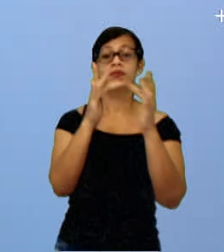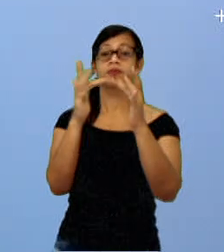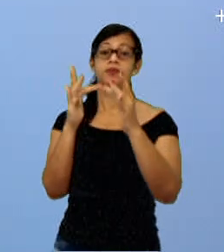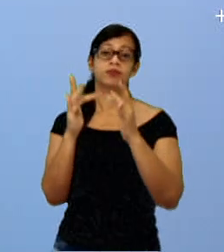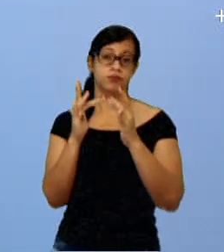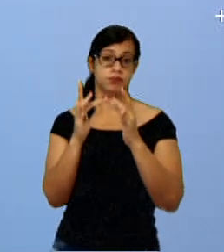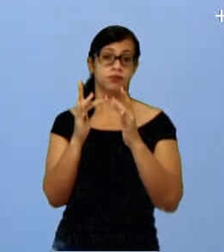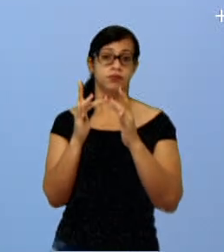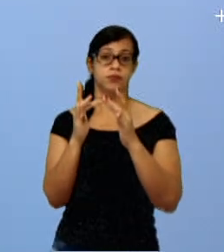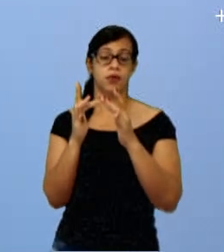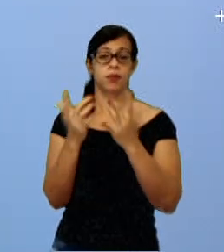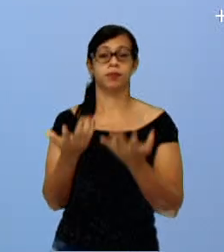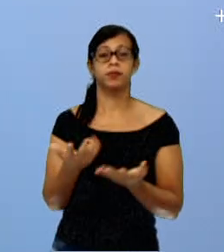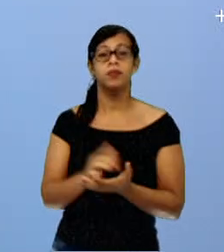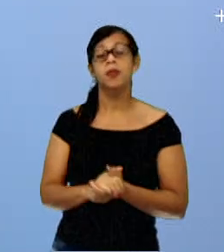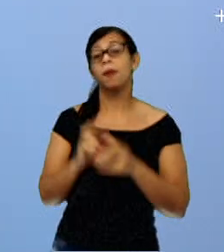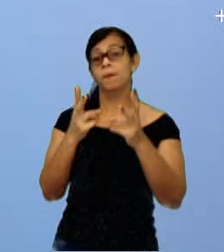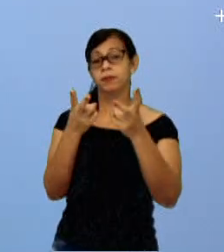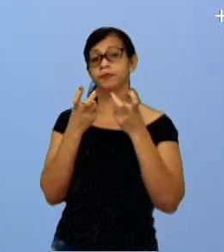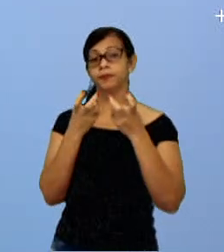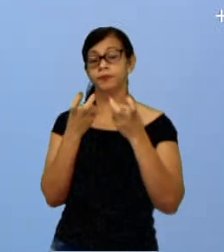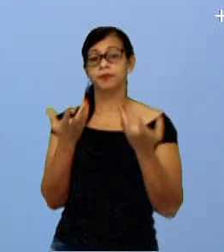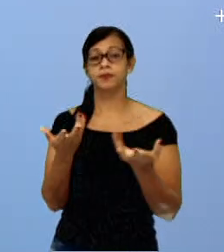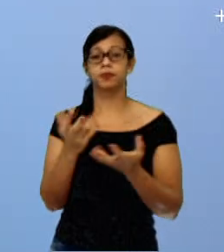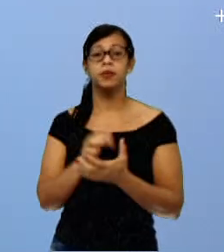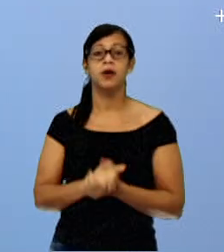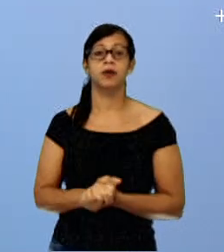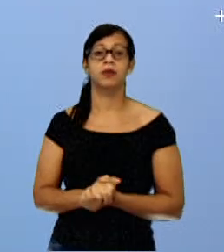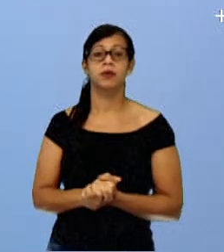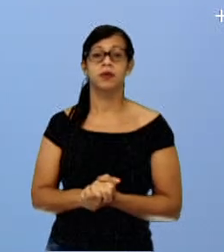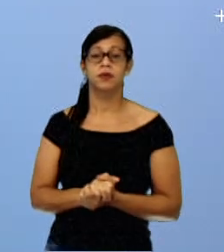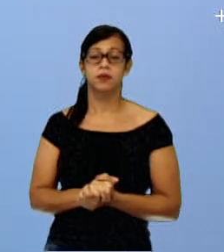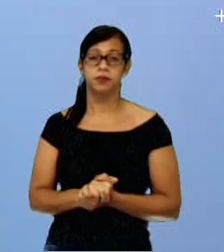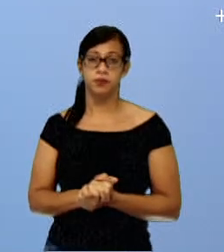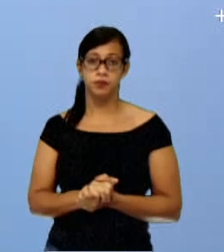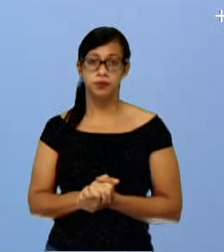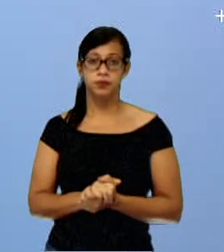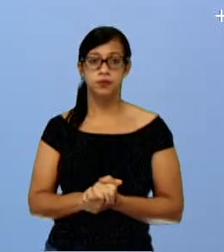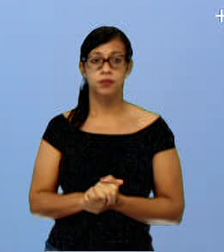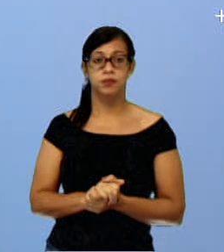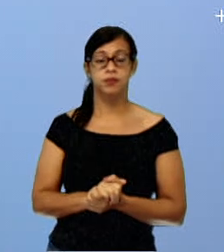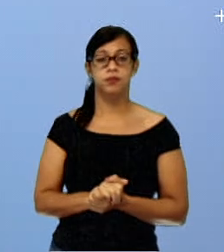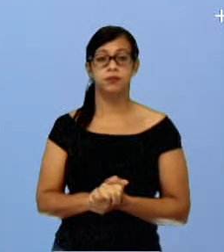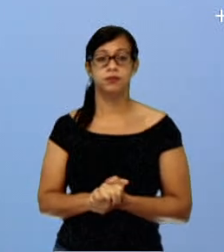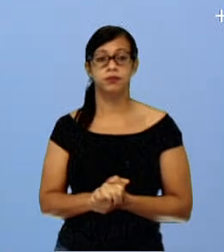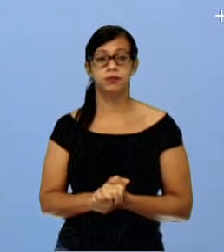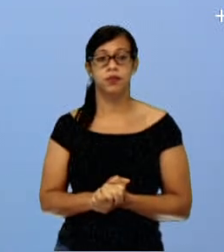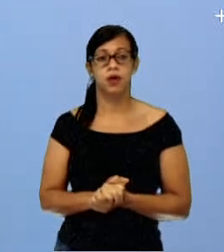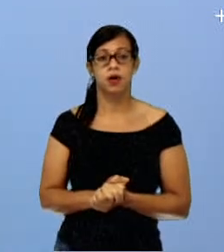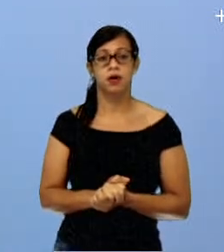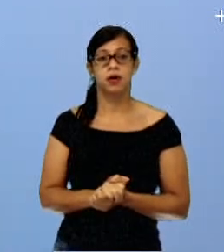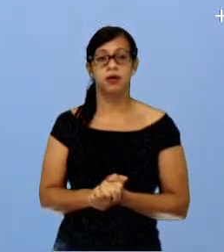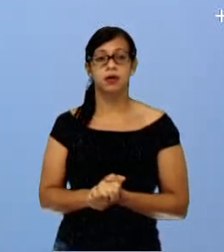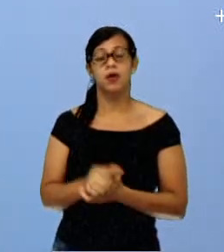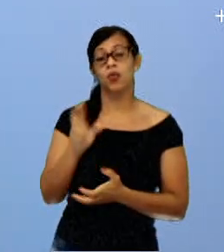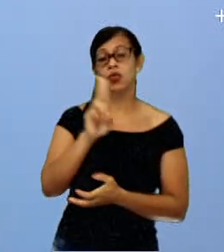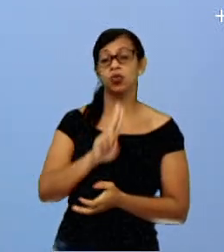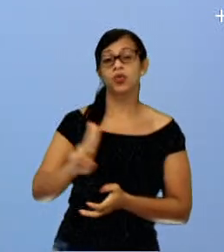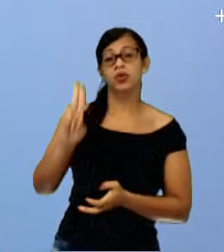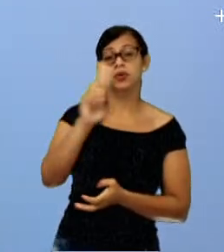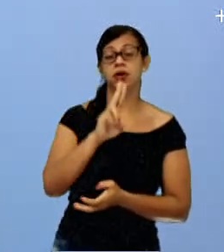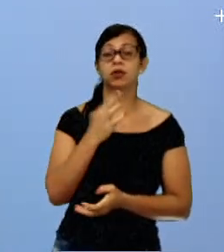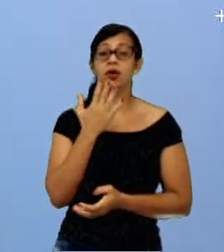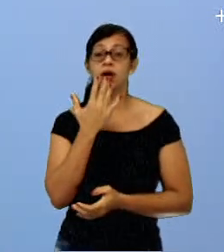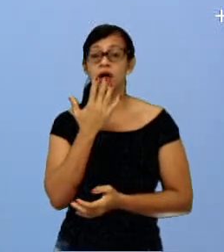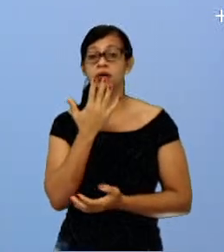Então, a gente vai observando aí, né? Então, elas funcionam melhor quando são cores quentes com cores frias. Cores quentes, lembrando, são